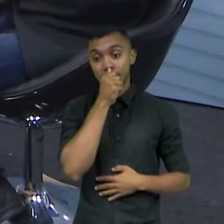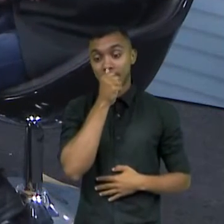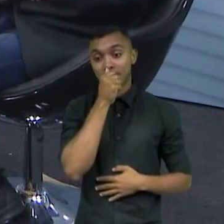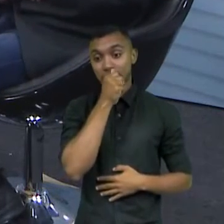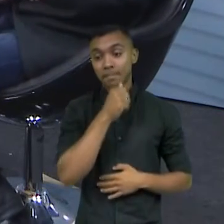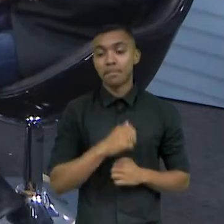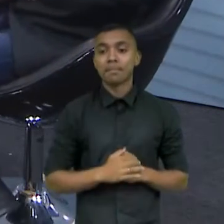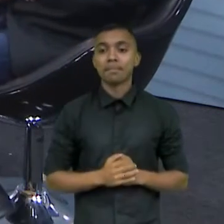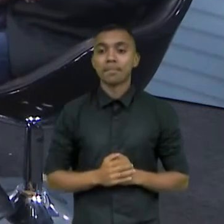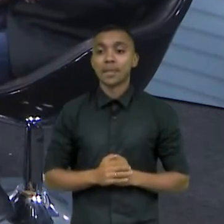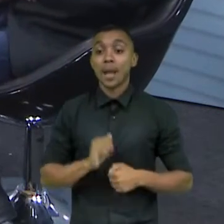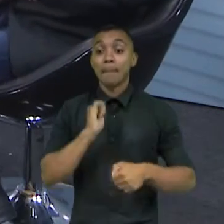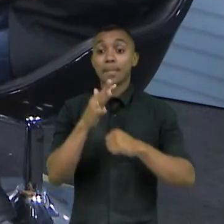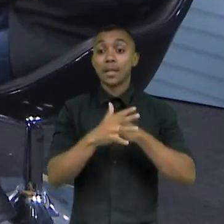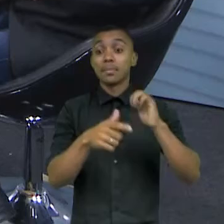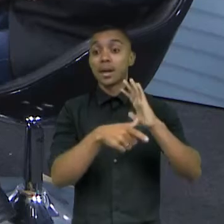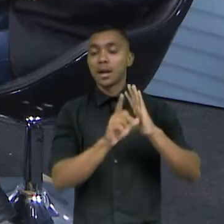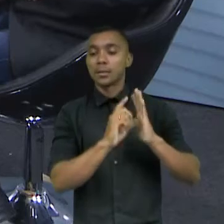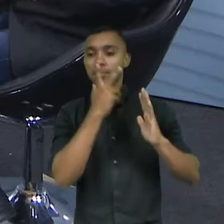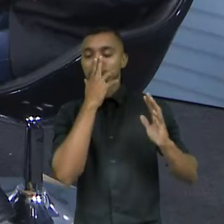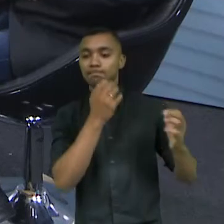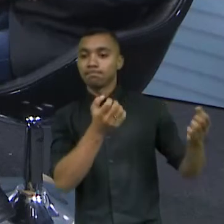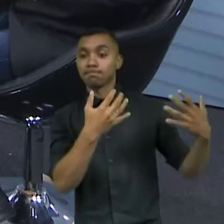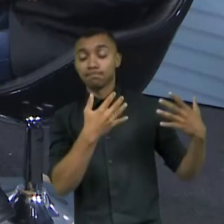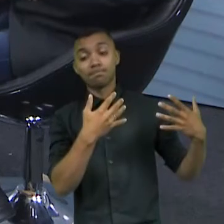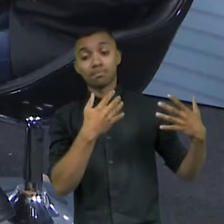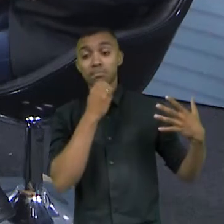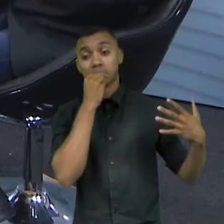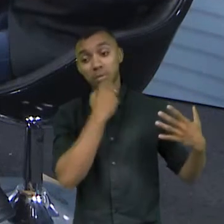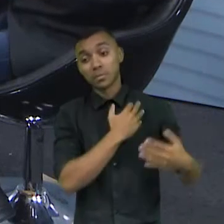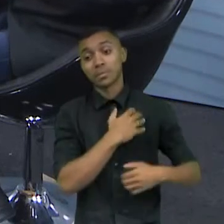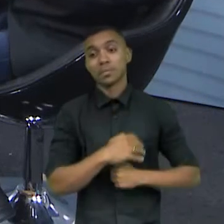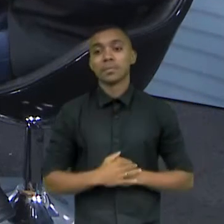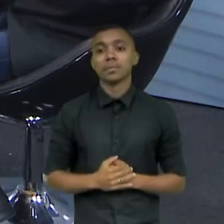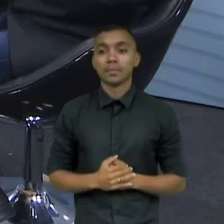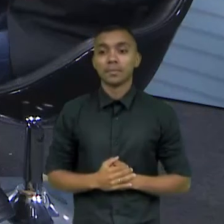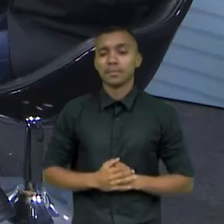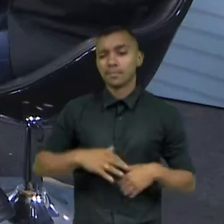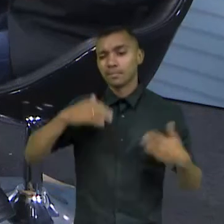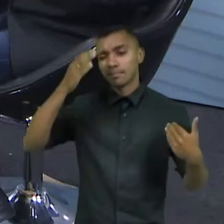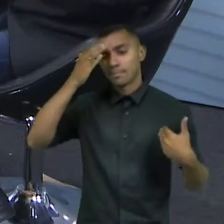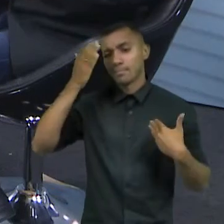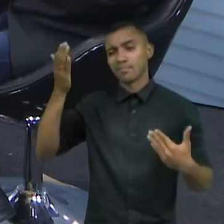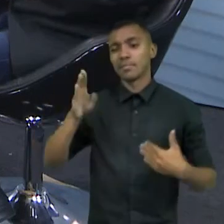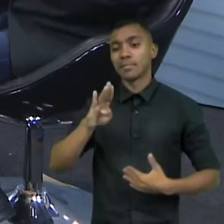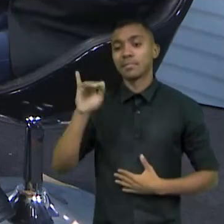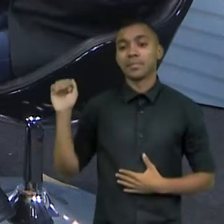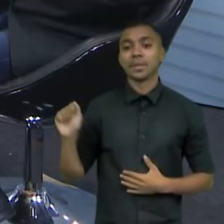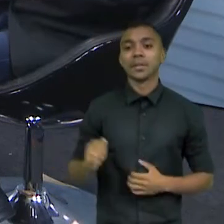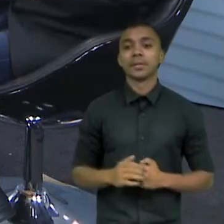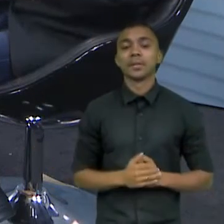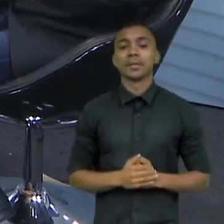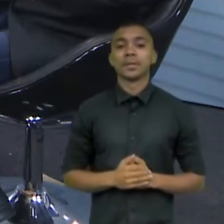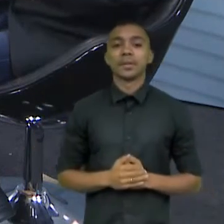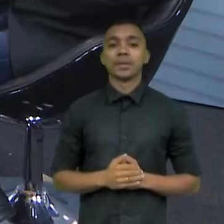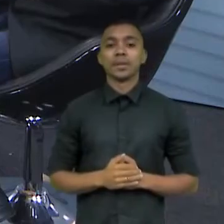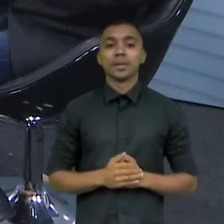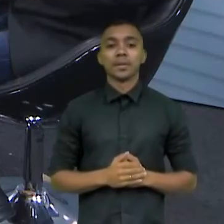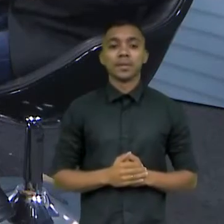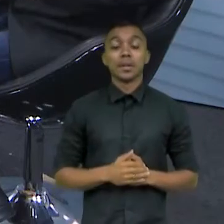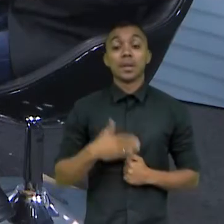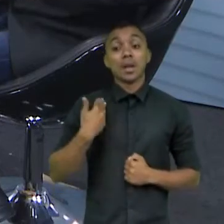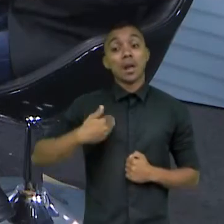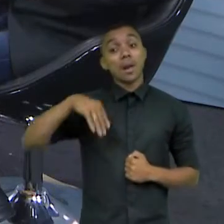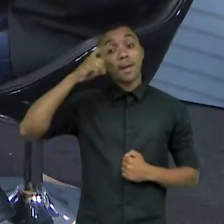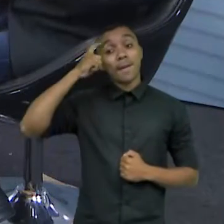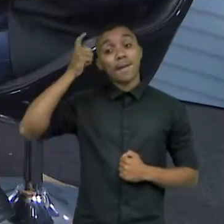A pandemia nos ensinou isso. Foi um legado bom que ela deixou. Bia, valeu, Bia. O que mais você me conta? Eu estava pensando